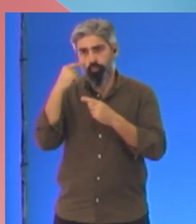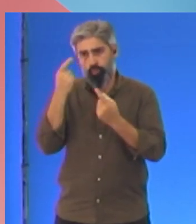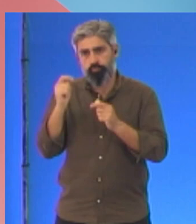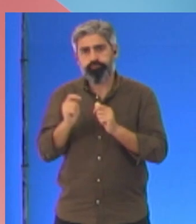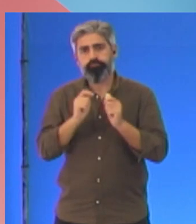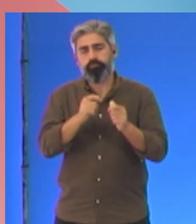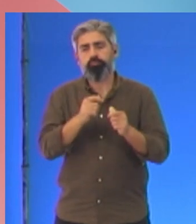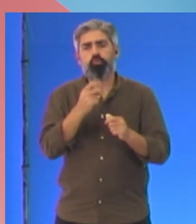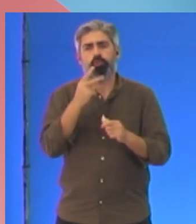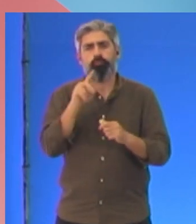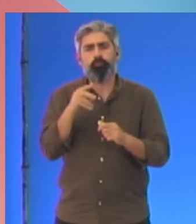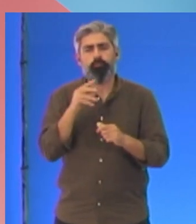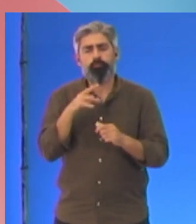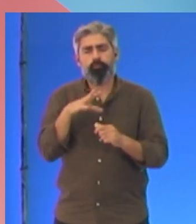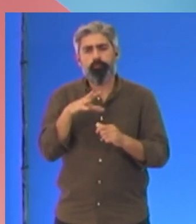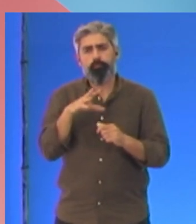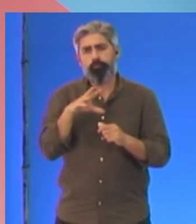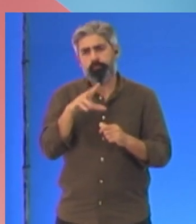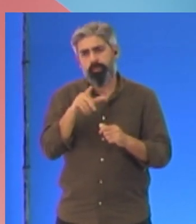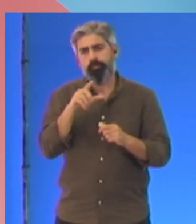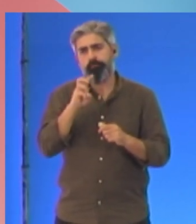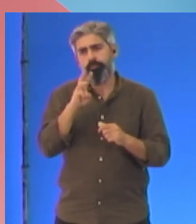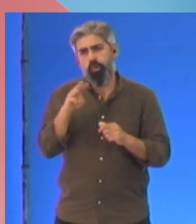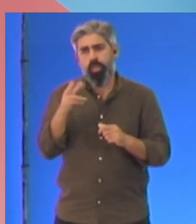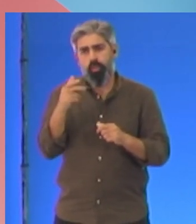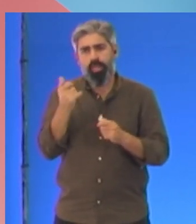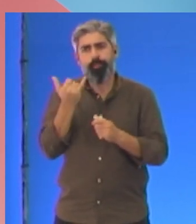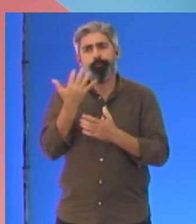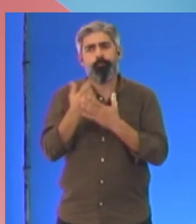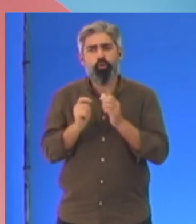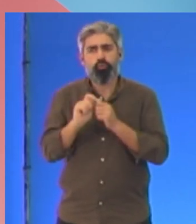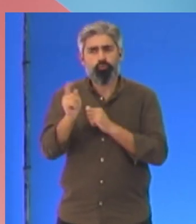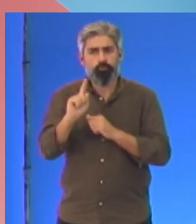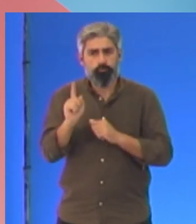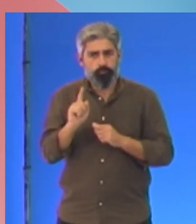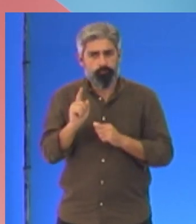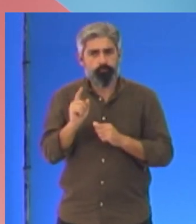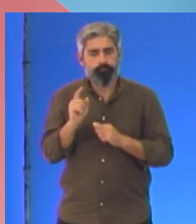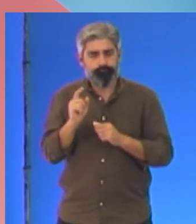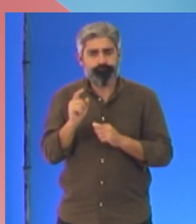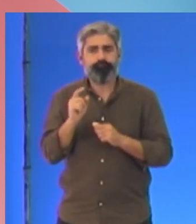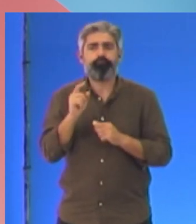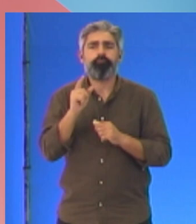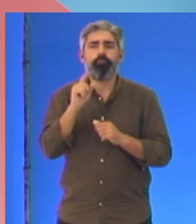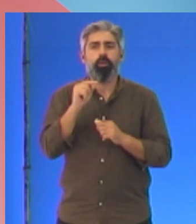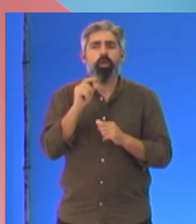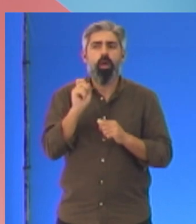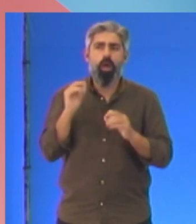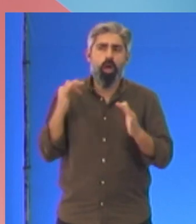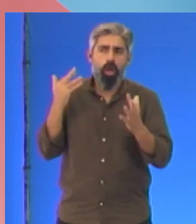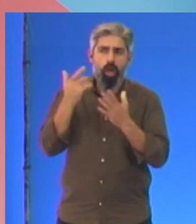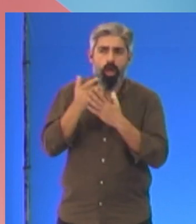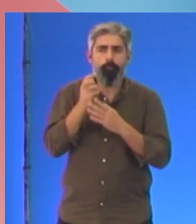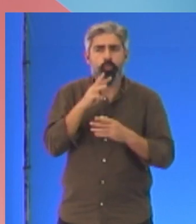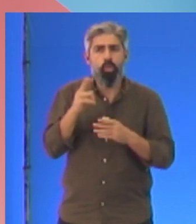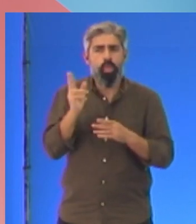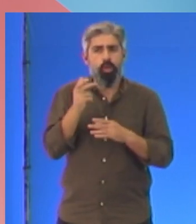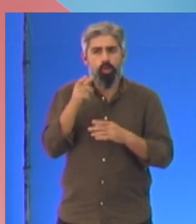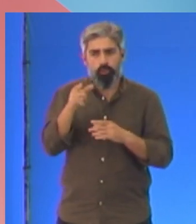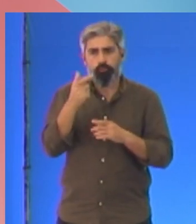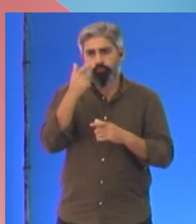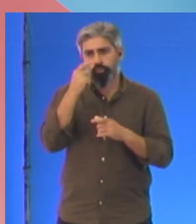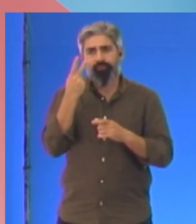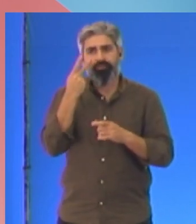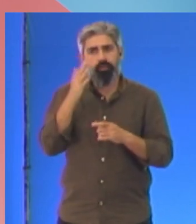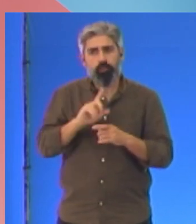sem pagar impostos? Sabem dos 1.000 milhões de euros que se desperdiçam em cada ano em insultuosos benefícios a residentes não